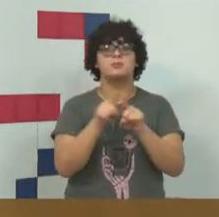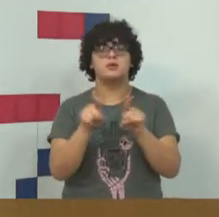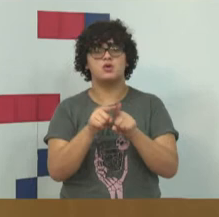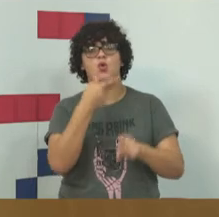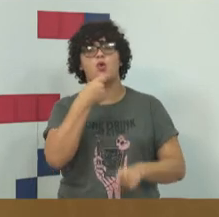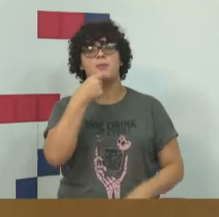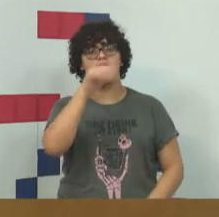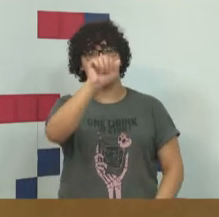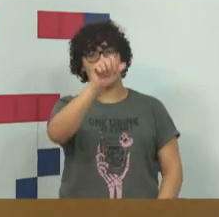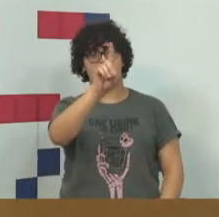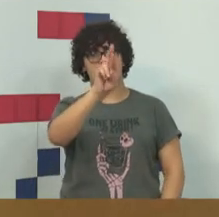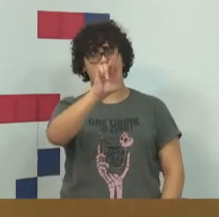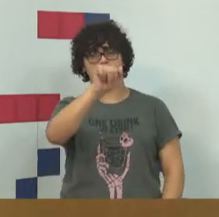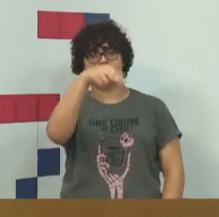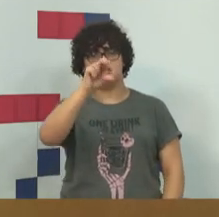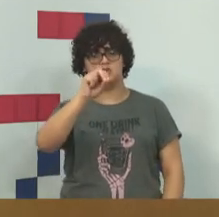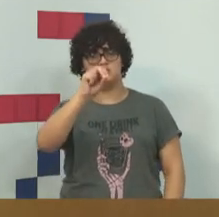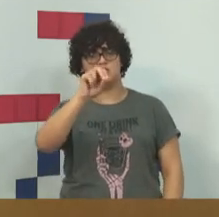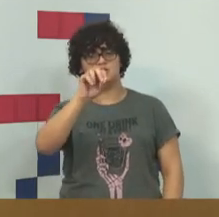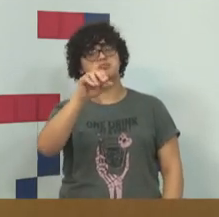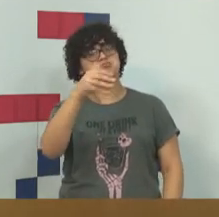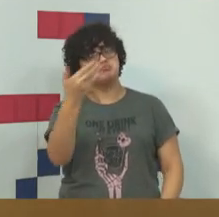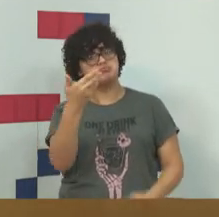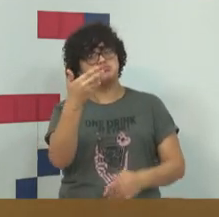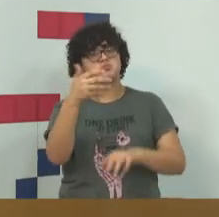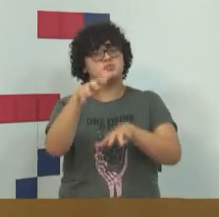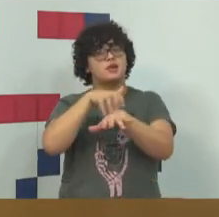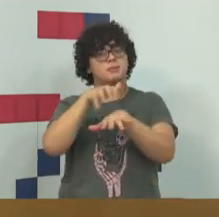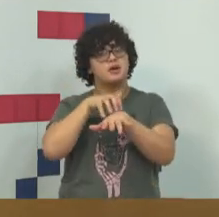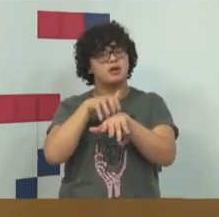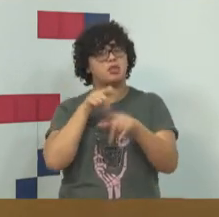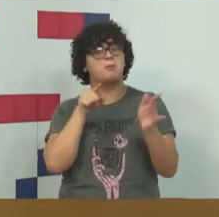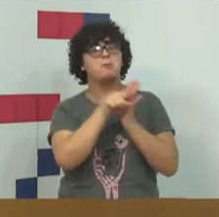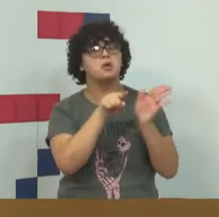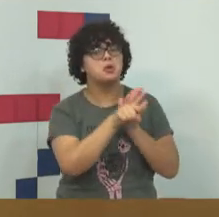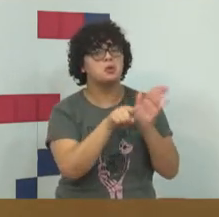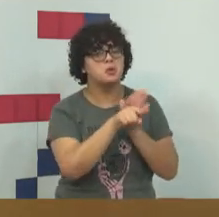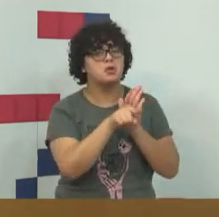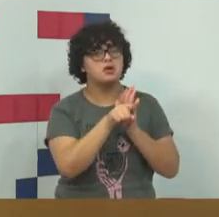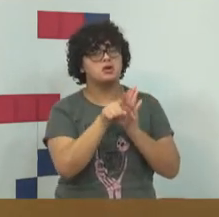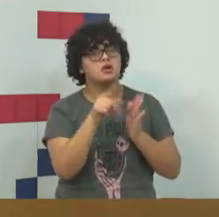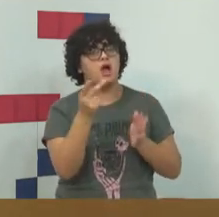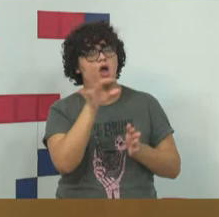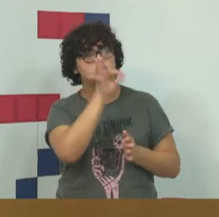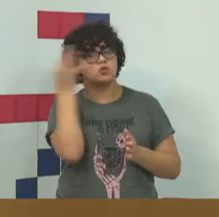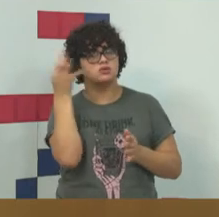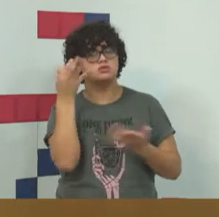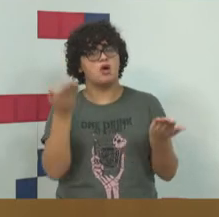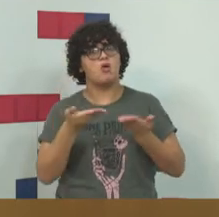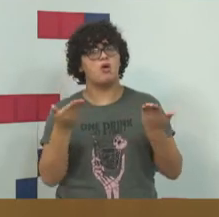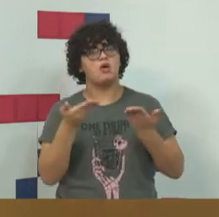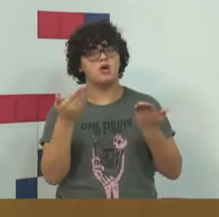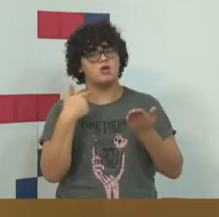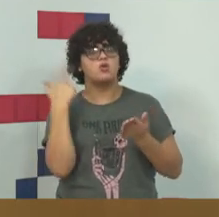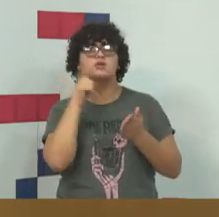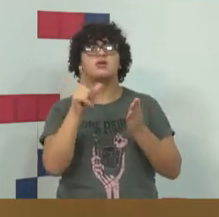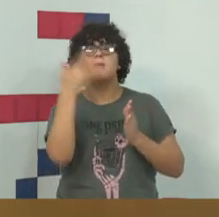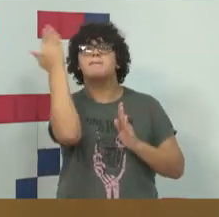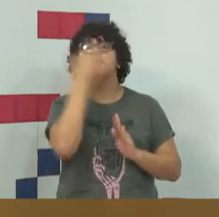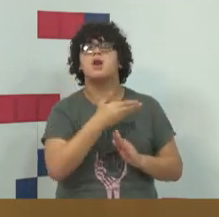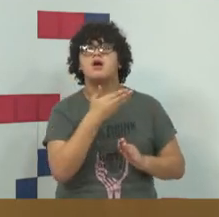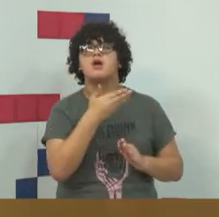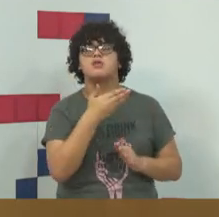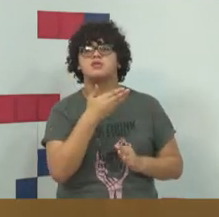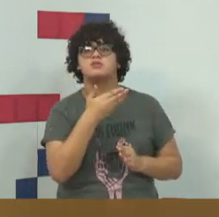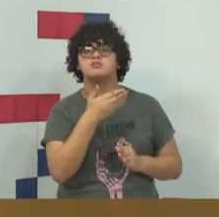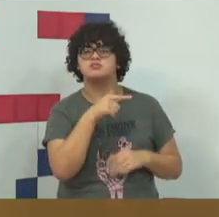o Adriano de Santo Amaro pergunta o seguinte, se o indivíduo inocente consegue provar facilmente a sua